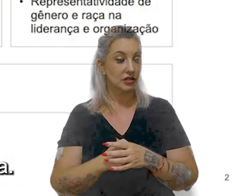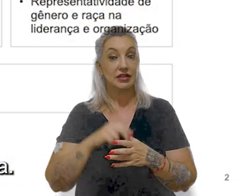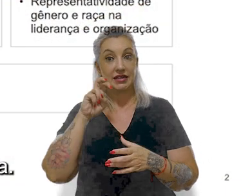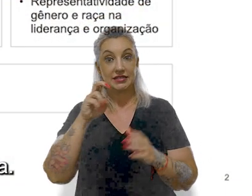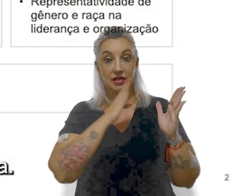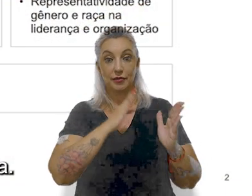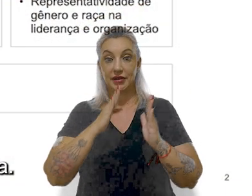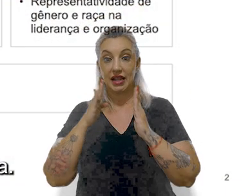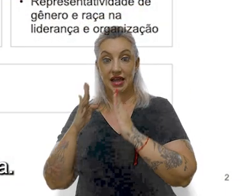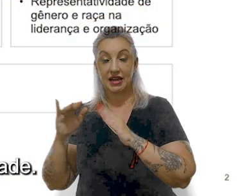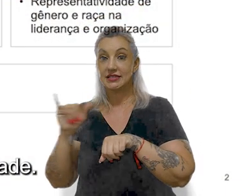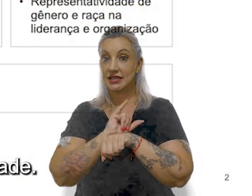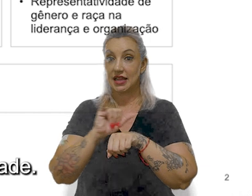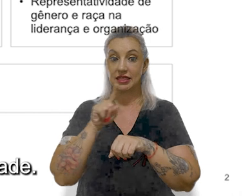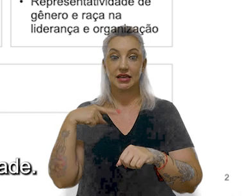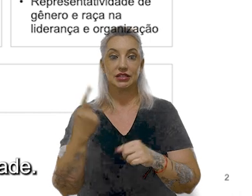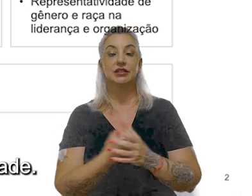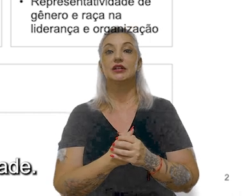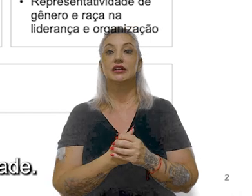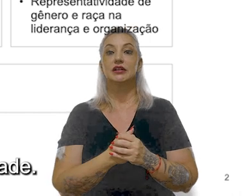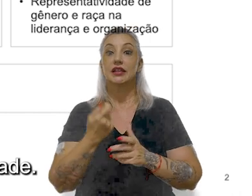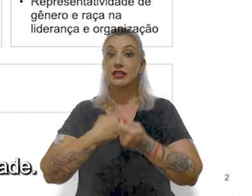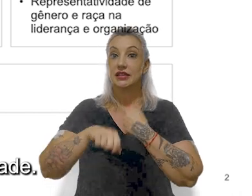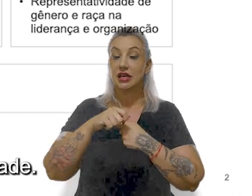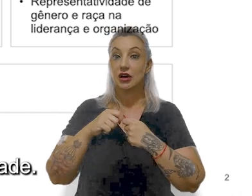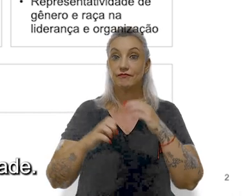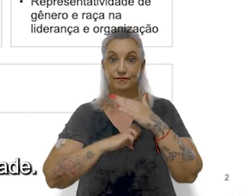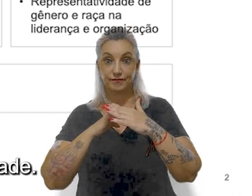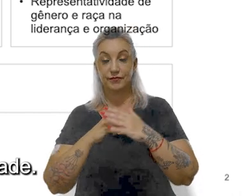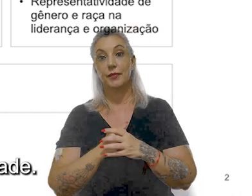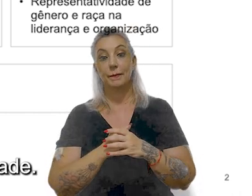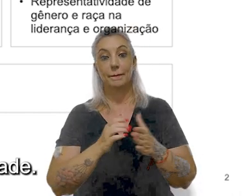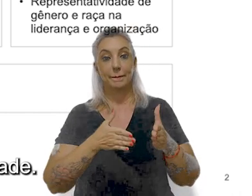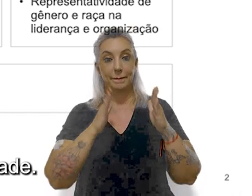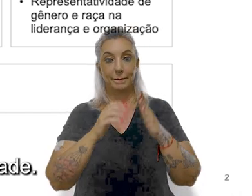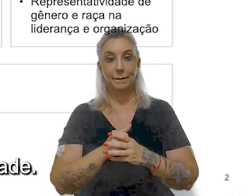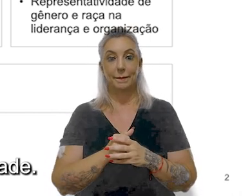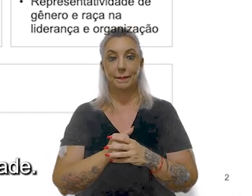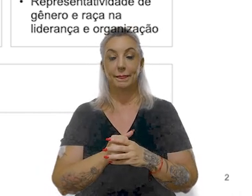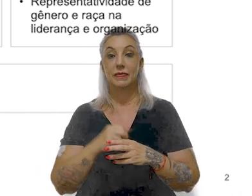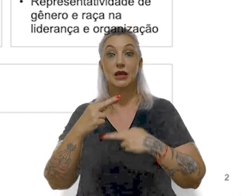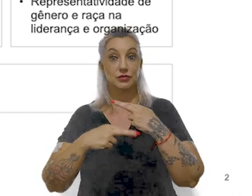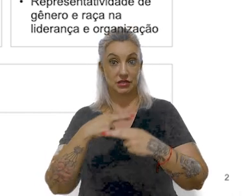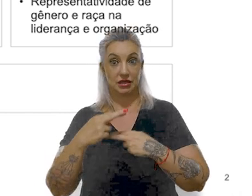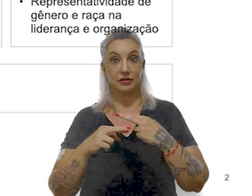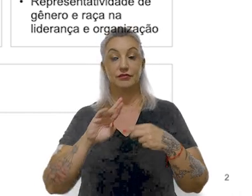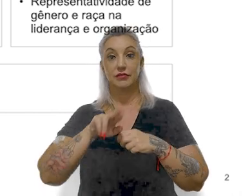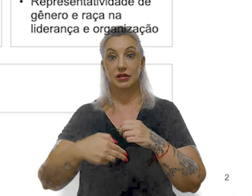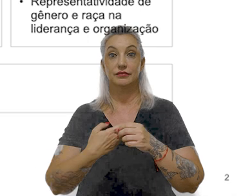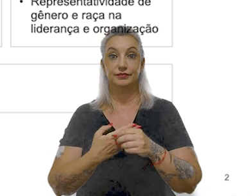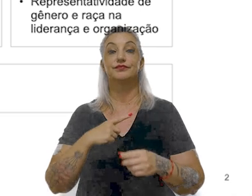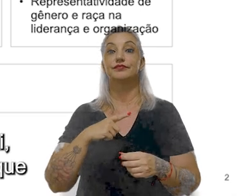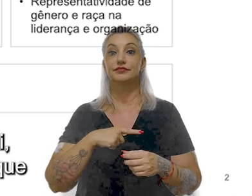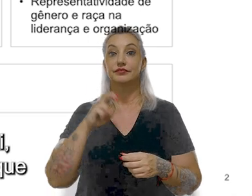cinco pilares da nossa estratégia. Essa é a estratégia de negócio da companhia, no pilar de sustentabilidade. E nós